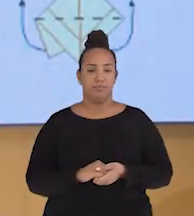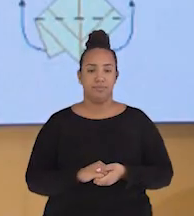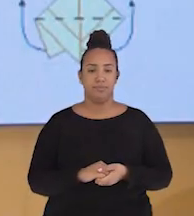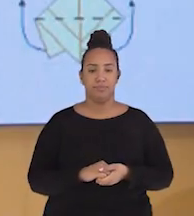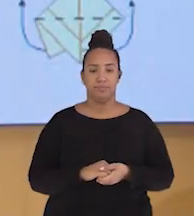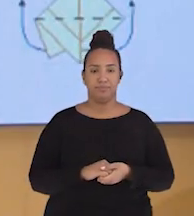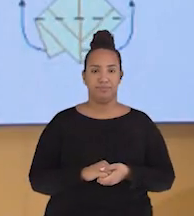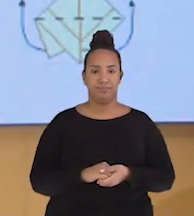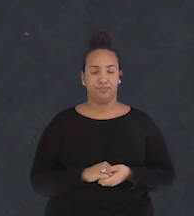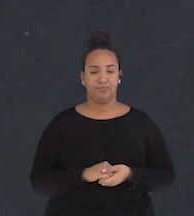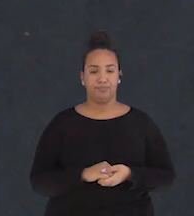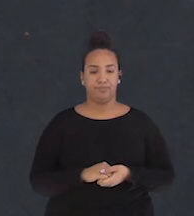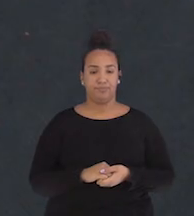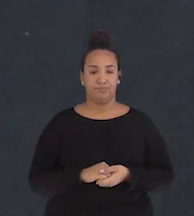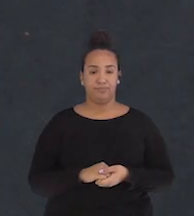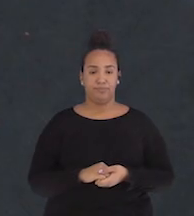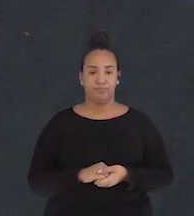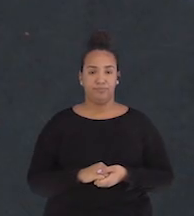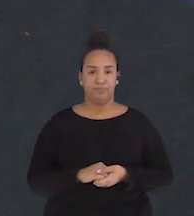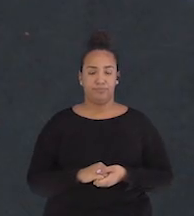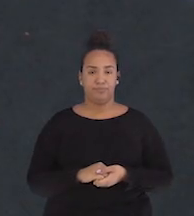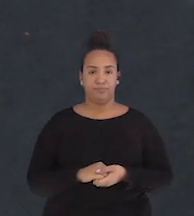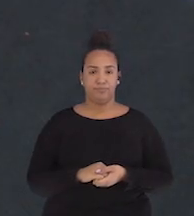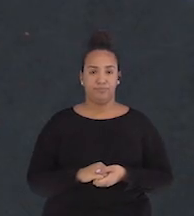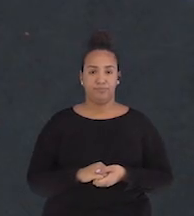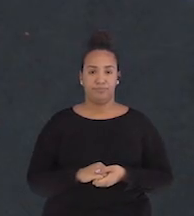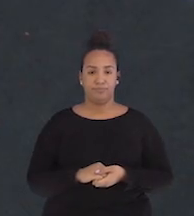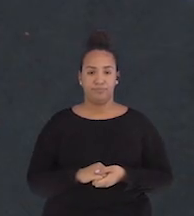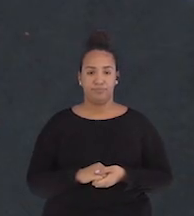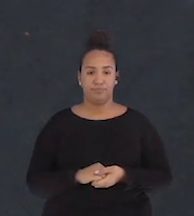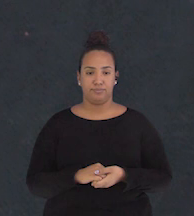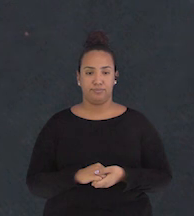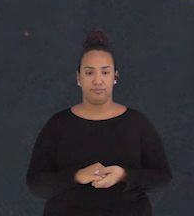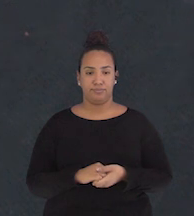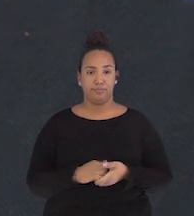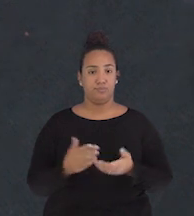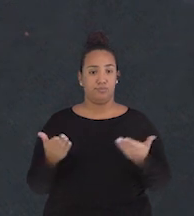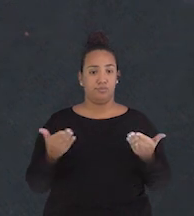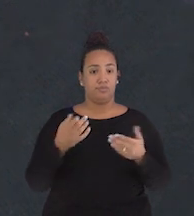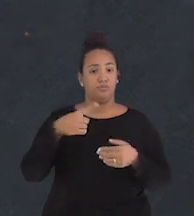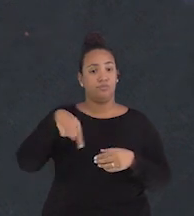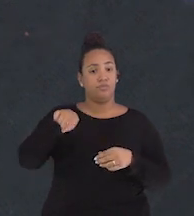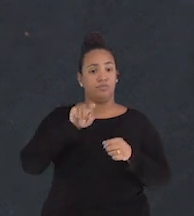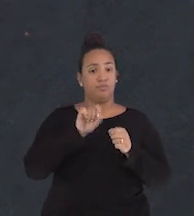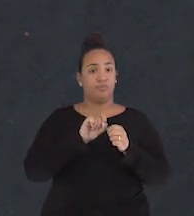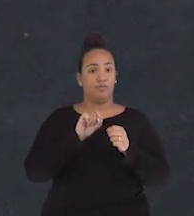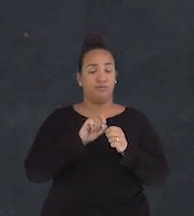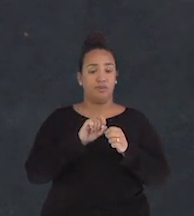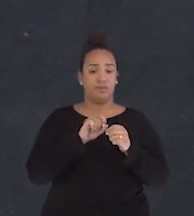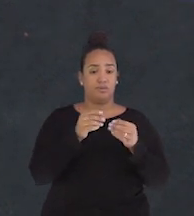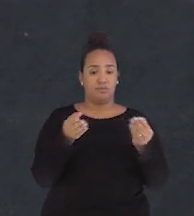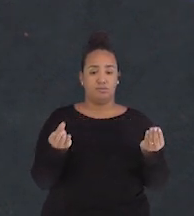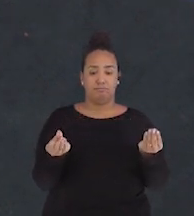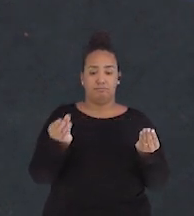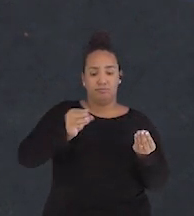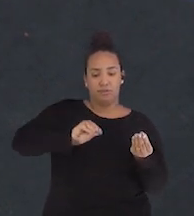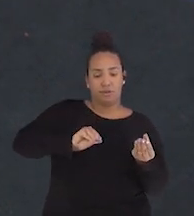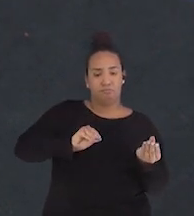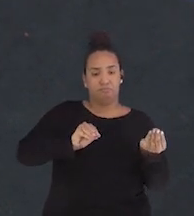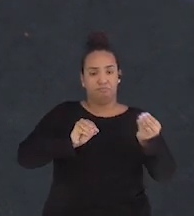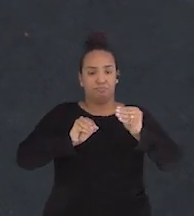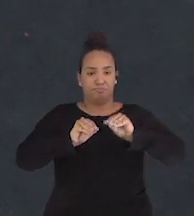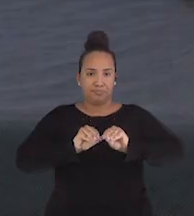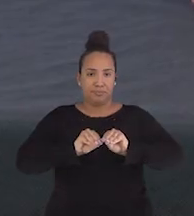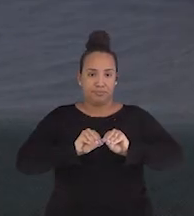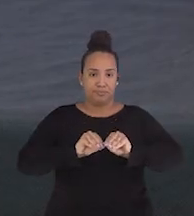E aí, você faz como se fossem dois triângulos nesse meio aqui.